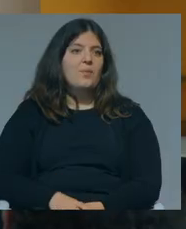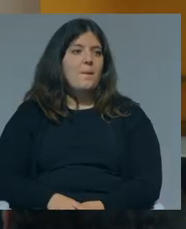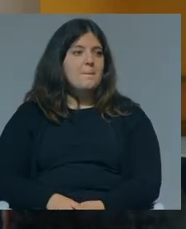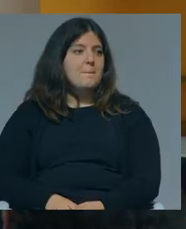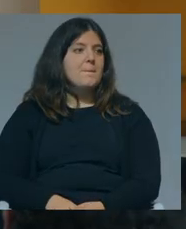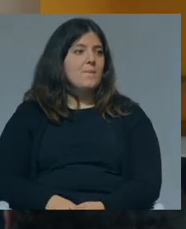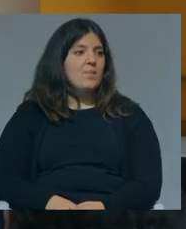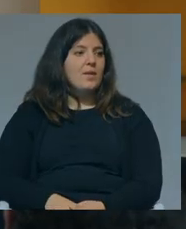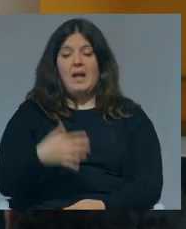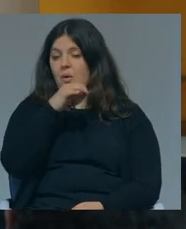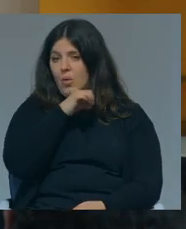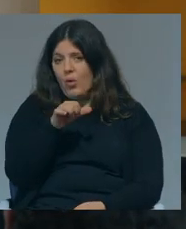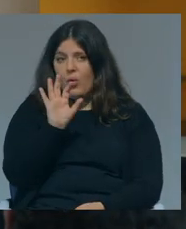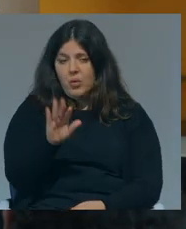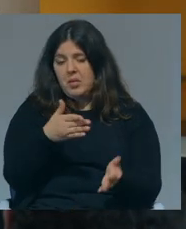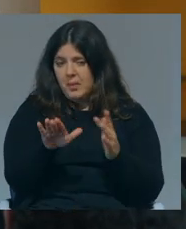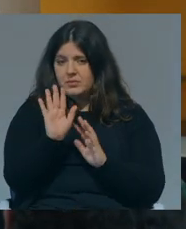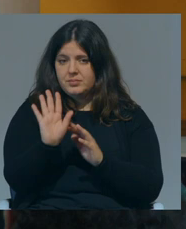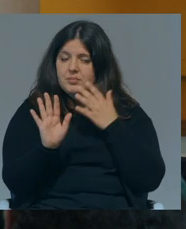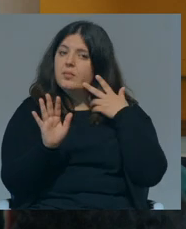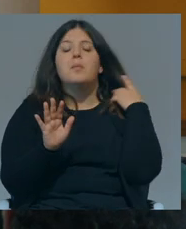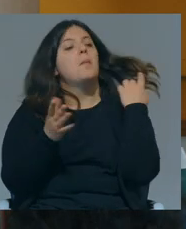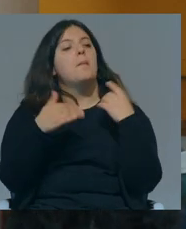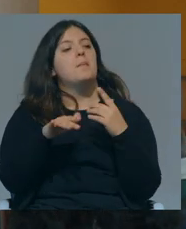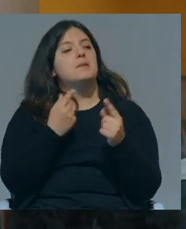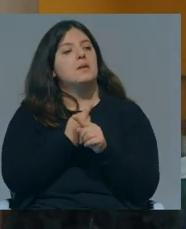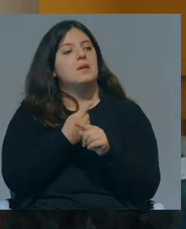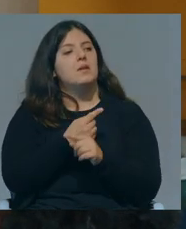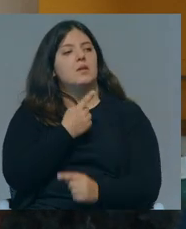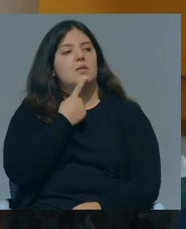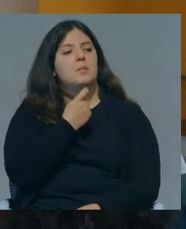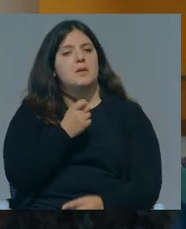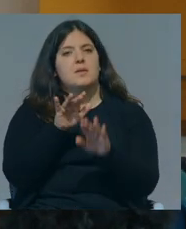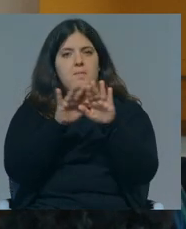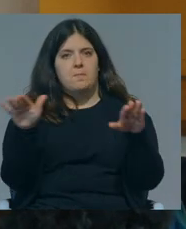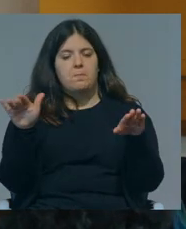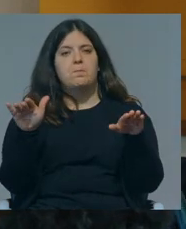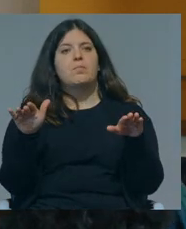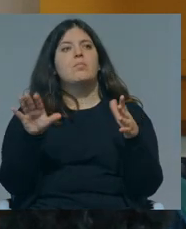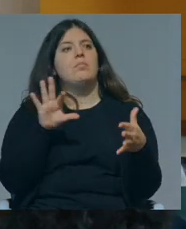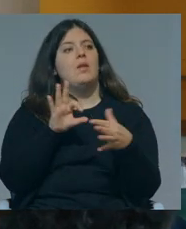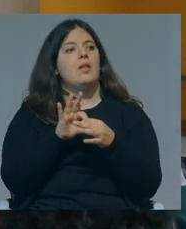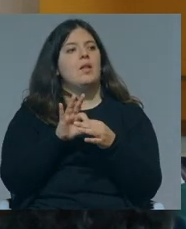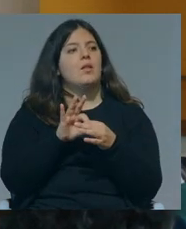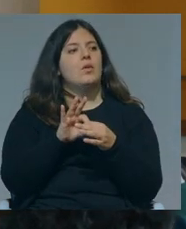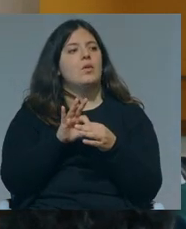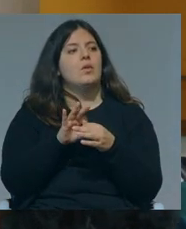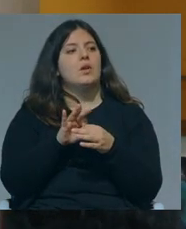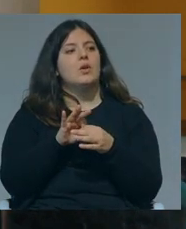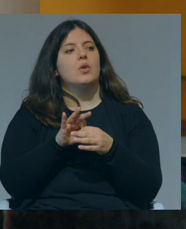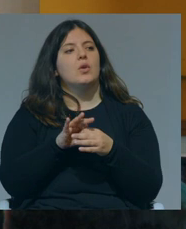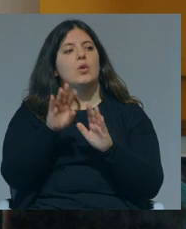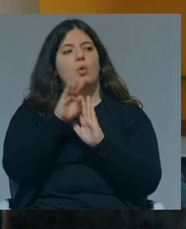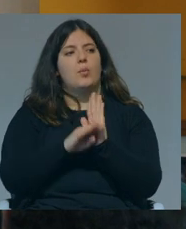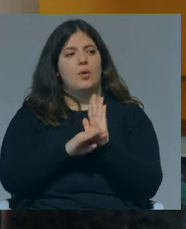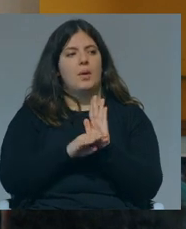sei, eu concordo em parte, mas a questão que ia deixar para a mesa era a ver com outra questão que não era necessariamente